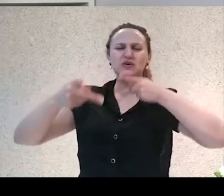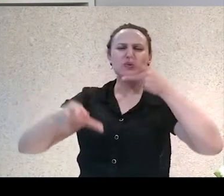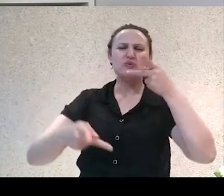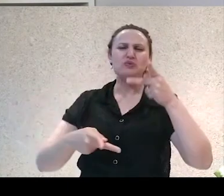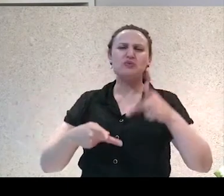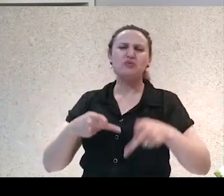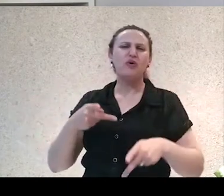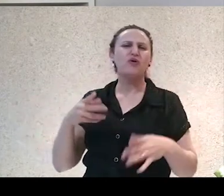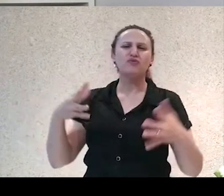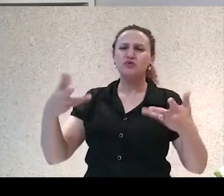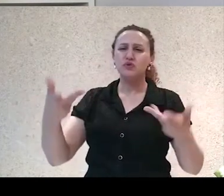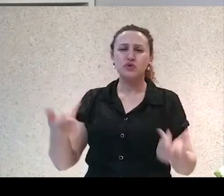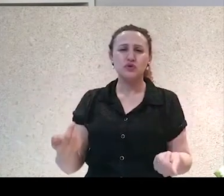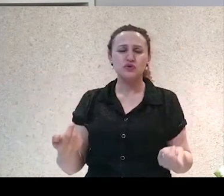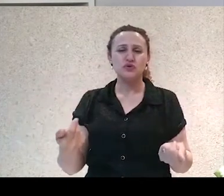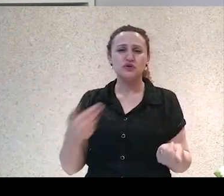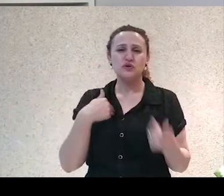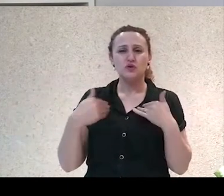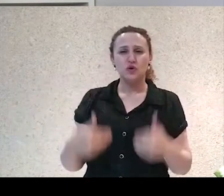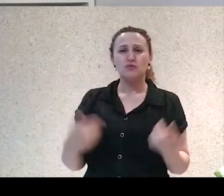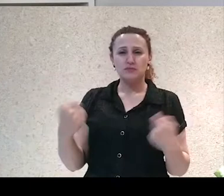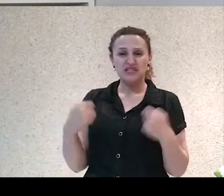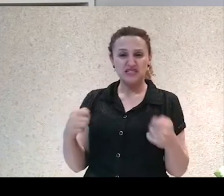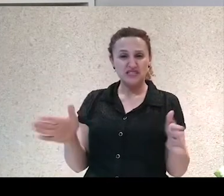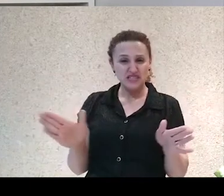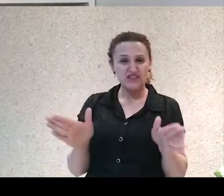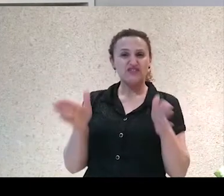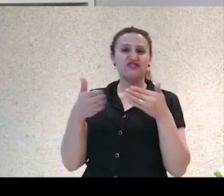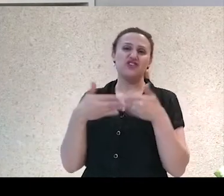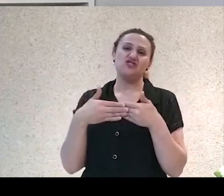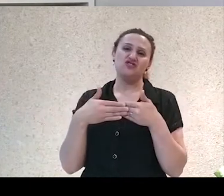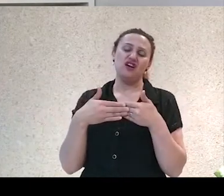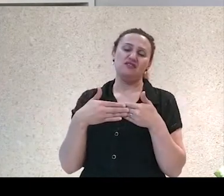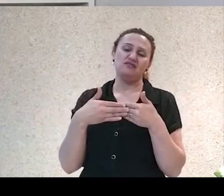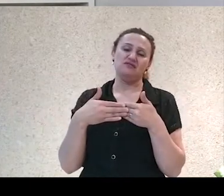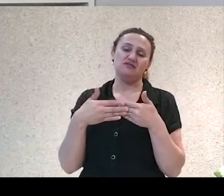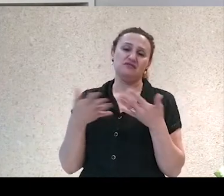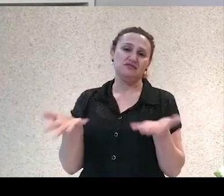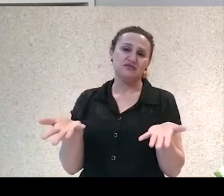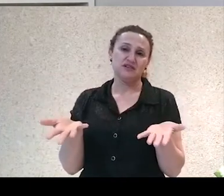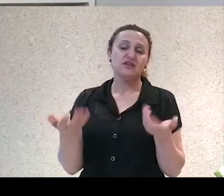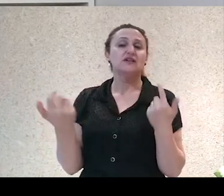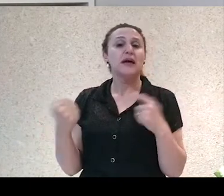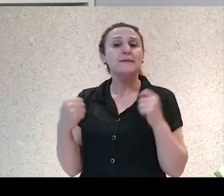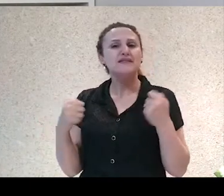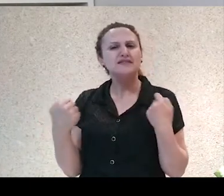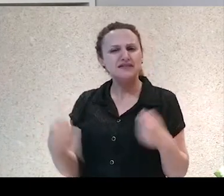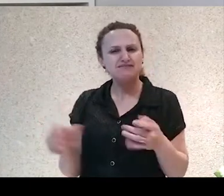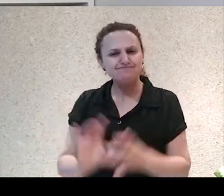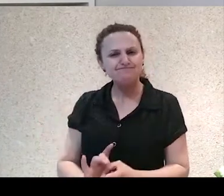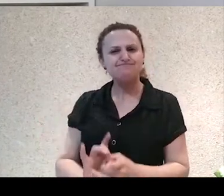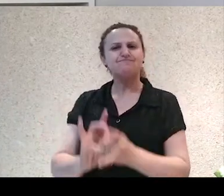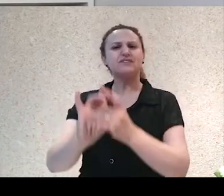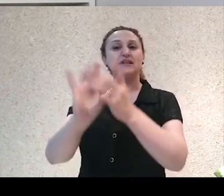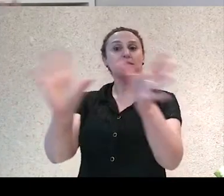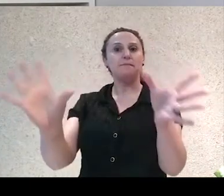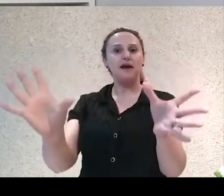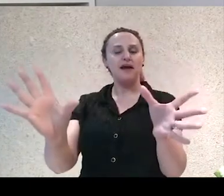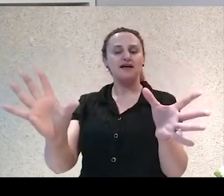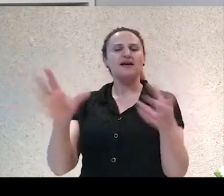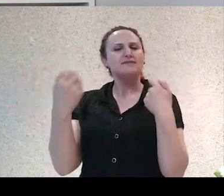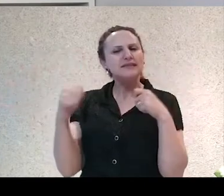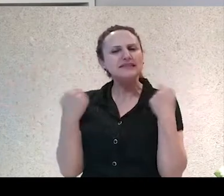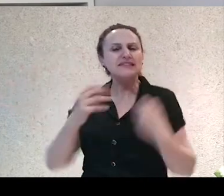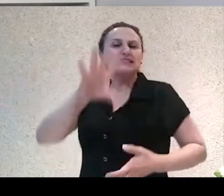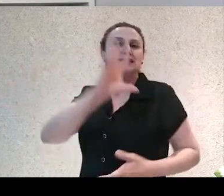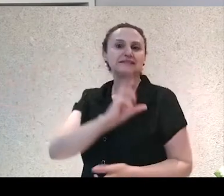é preciso mantê-lo fechado no estojo, como um raro, raríssimo violino? É preciso que a gente se liberte, é preciso que a gente se